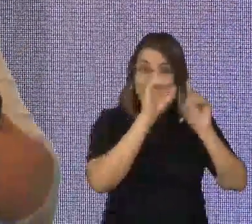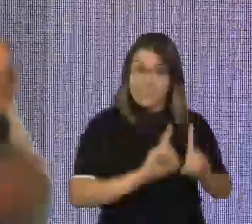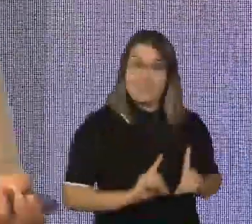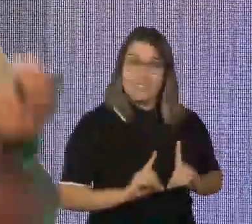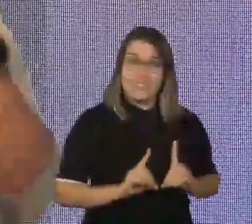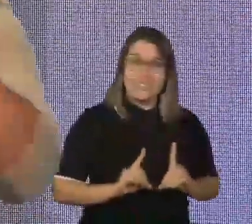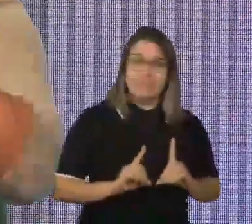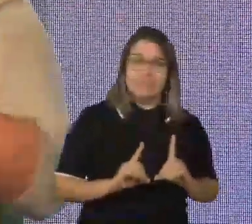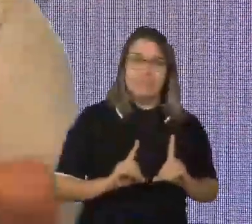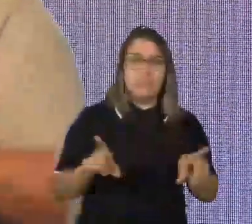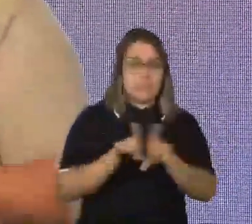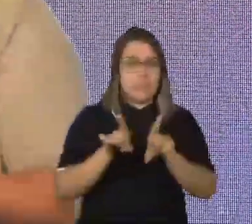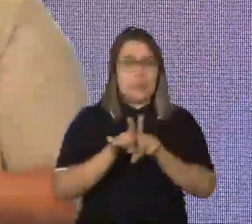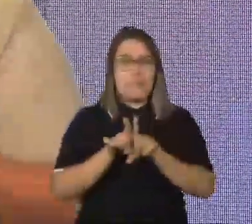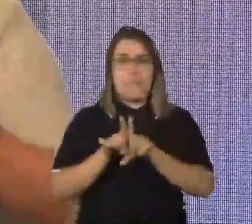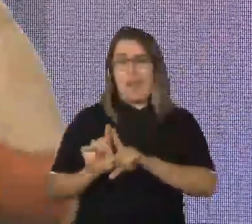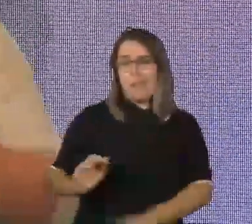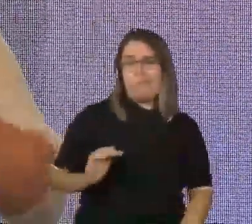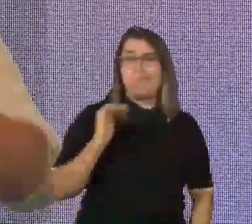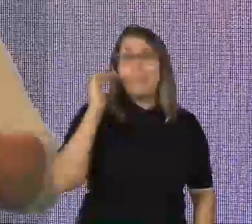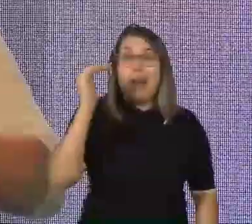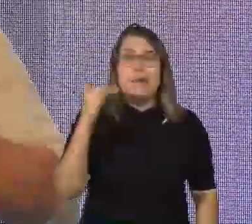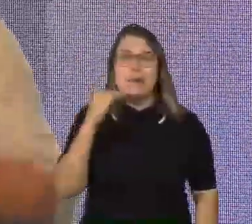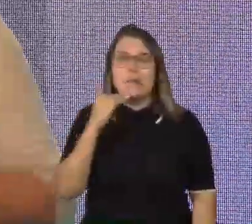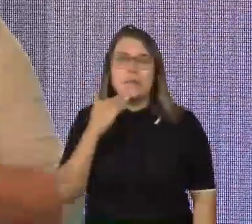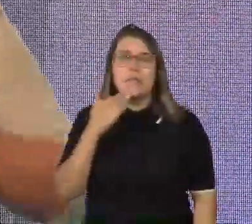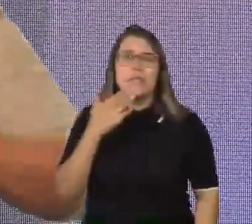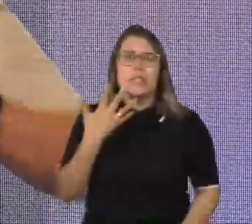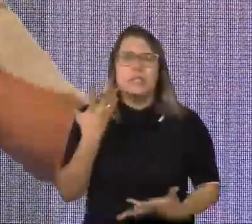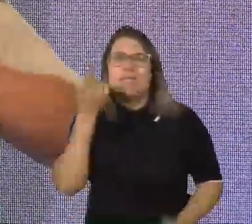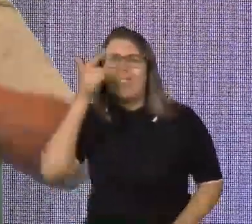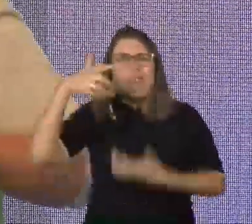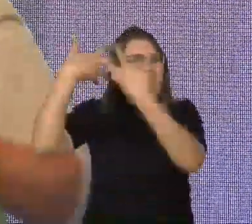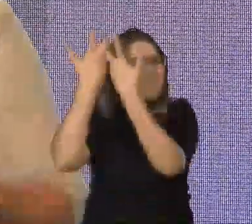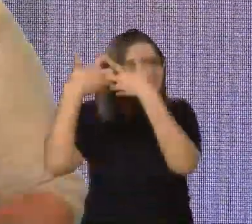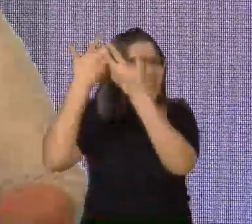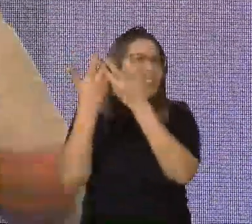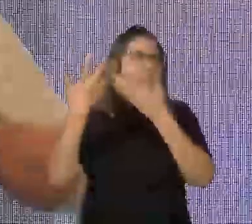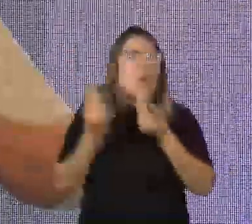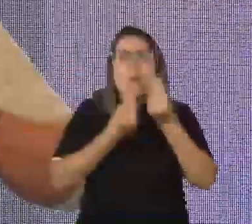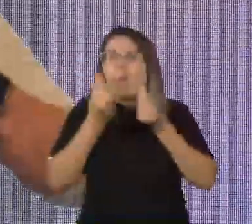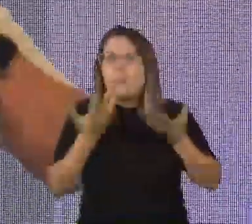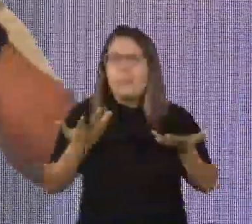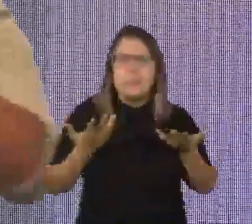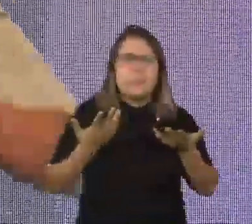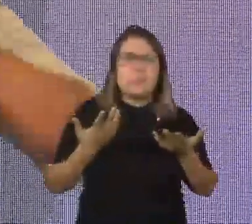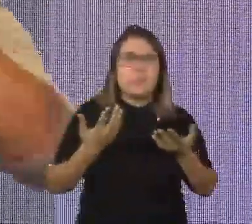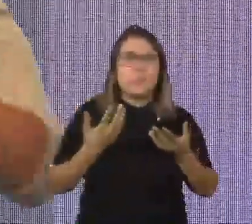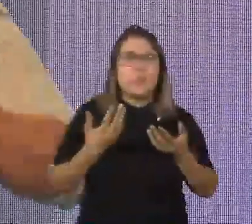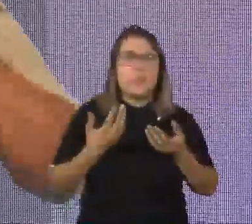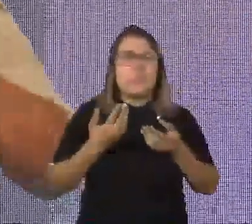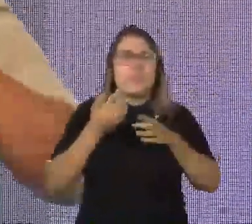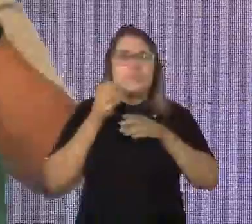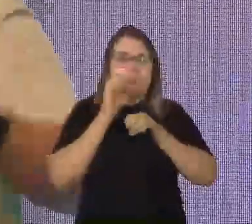e, tendo uma complexidade maior, a gente conseguiria chegar, se esse passo a passo, como diz, de grão